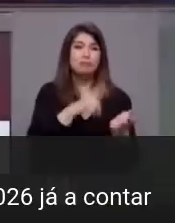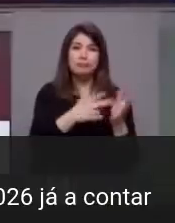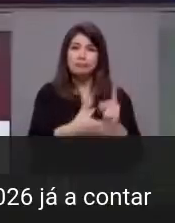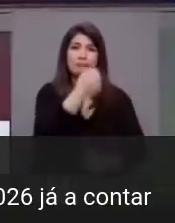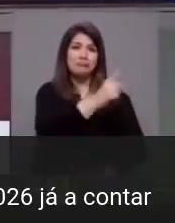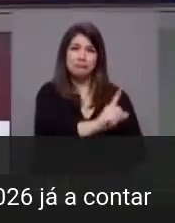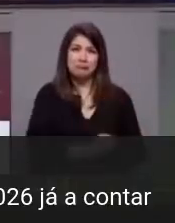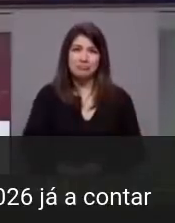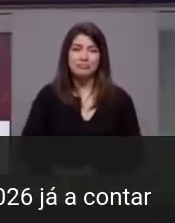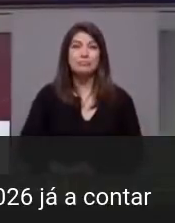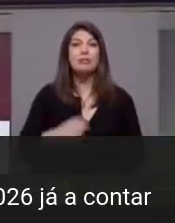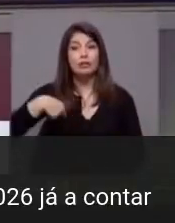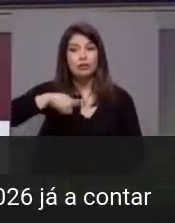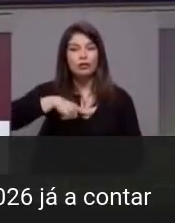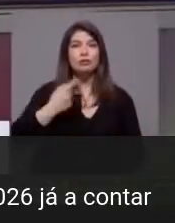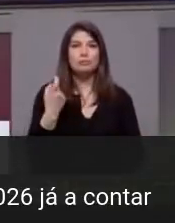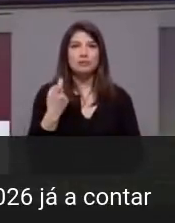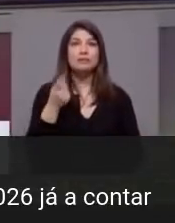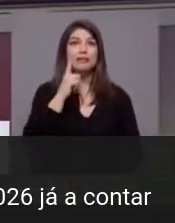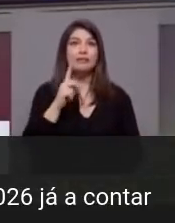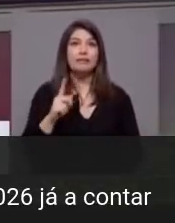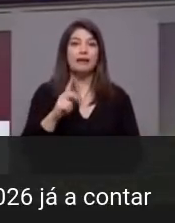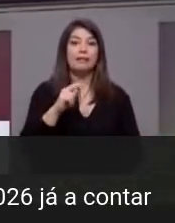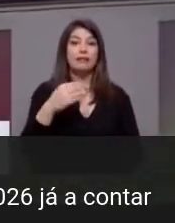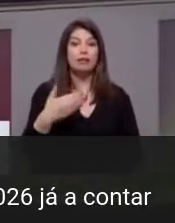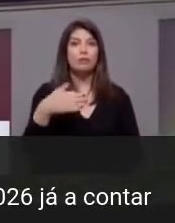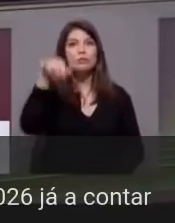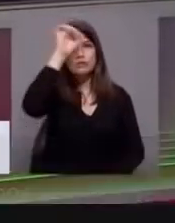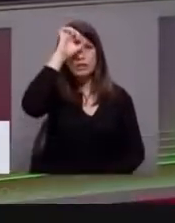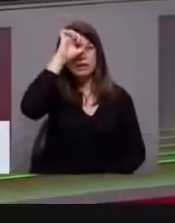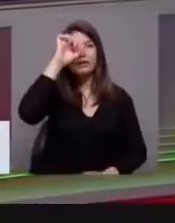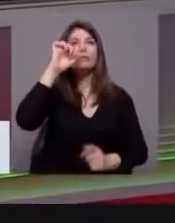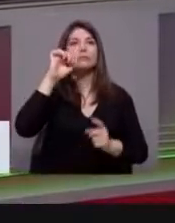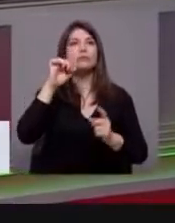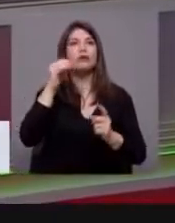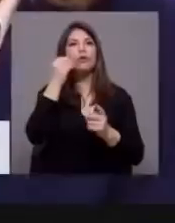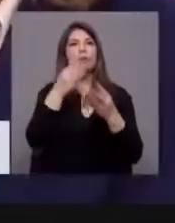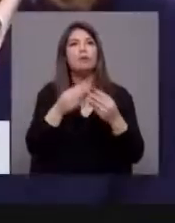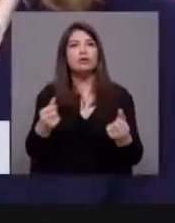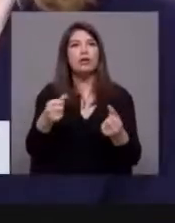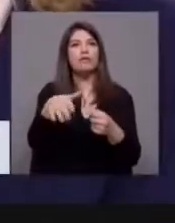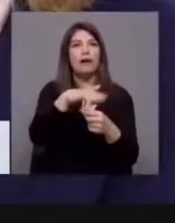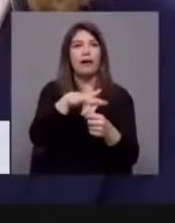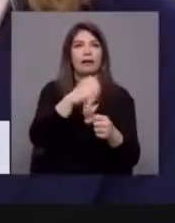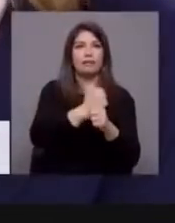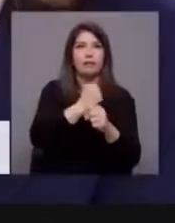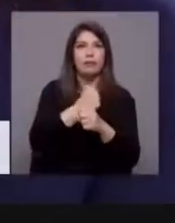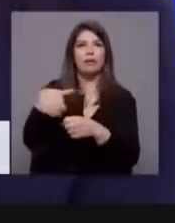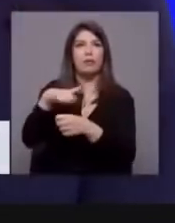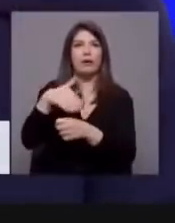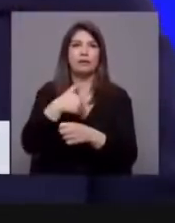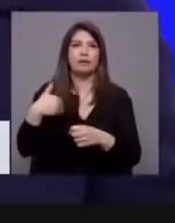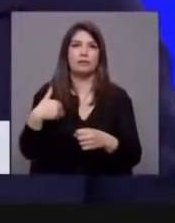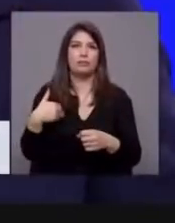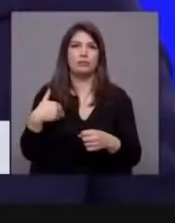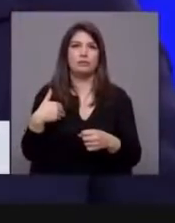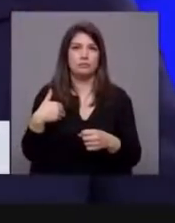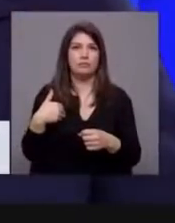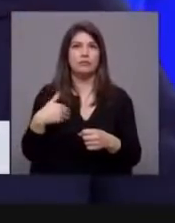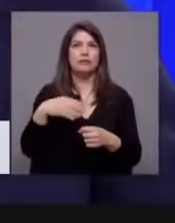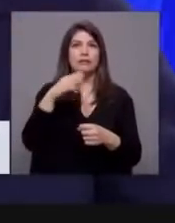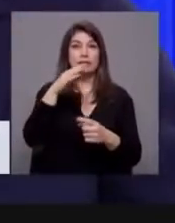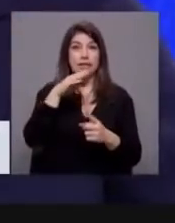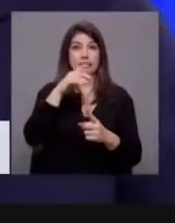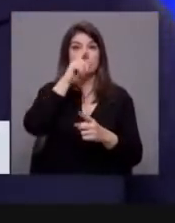dia 31 de janeiro, de construir uma solução que começa pelo trabalho e pela saúde. E a força dos votos que tivermos,